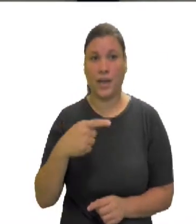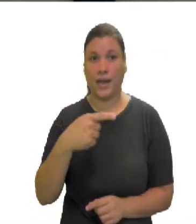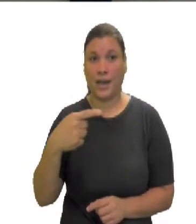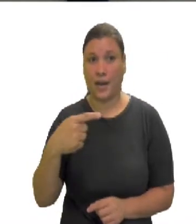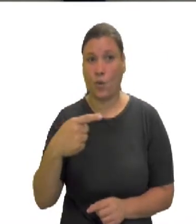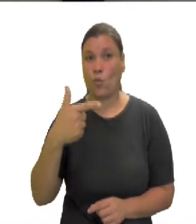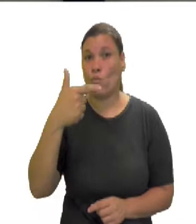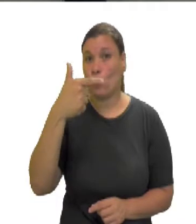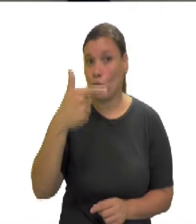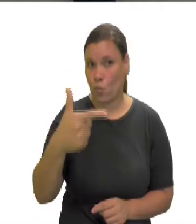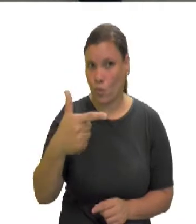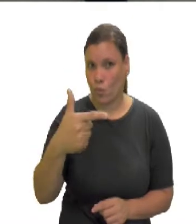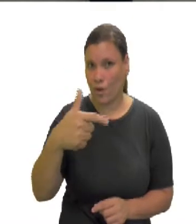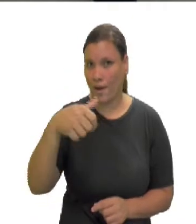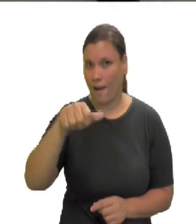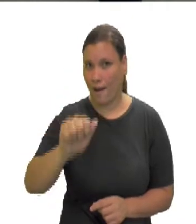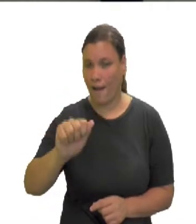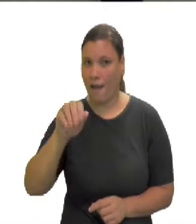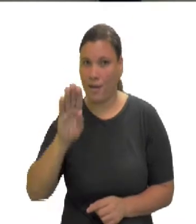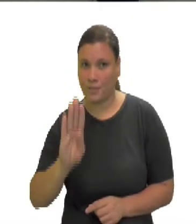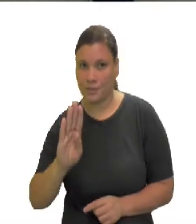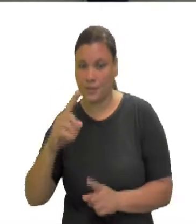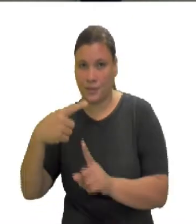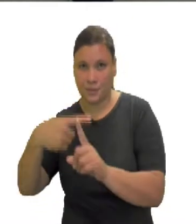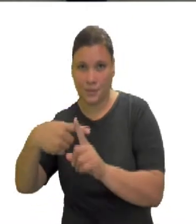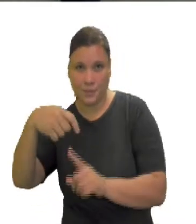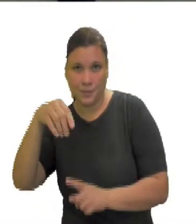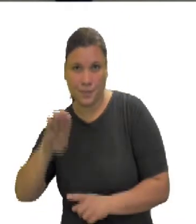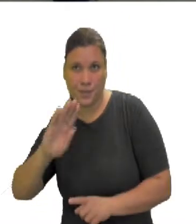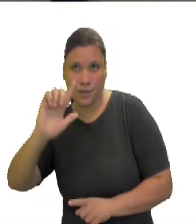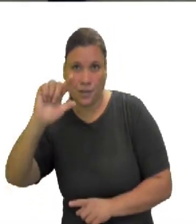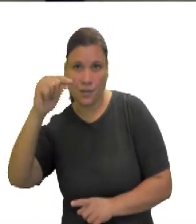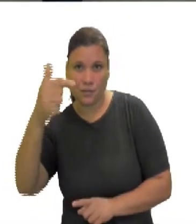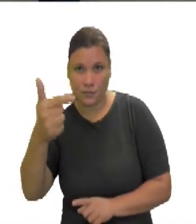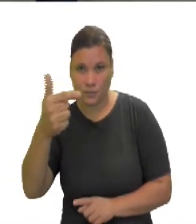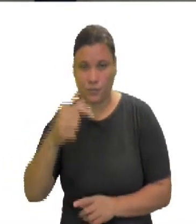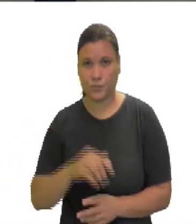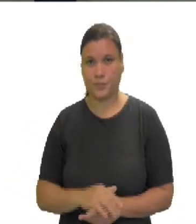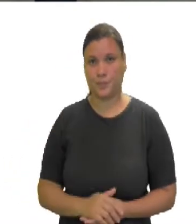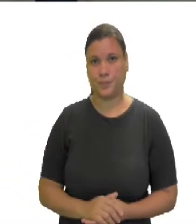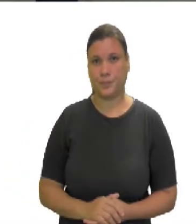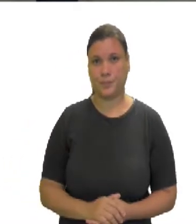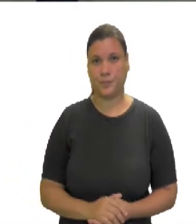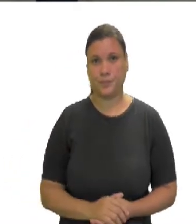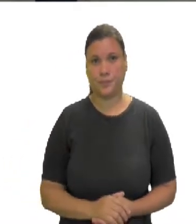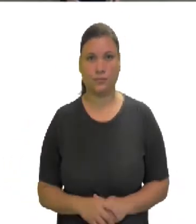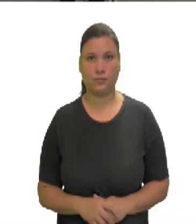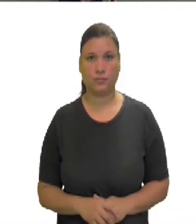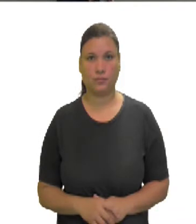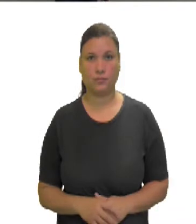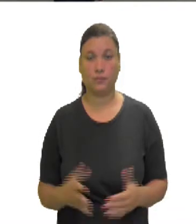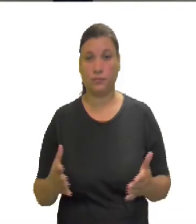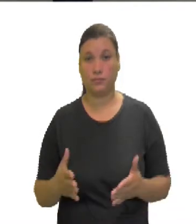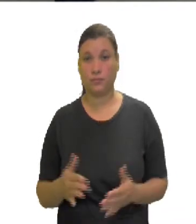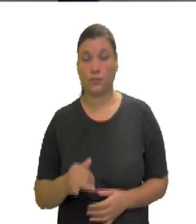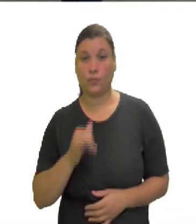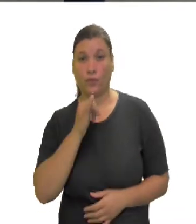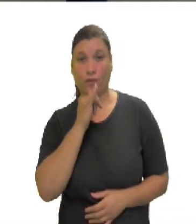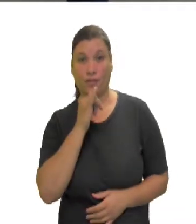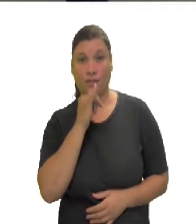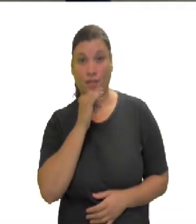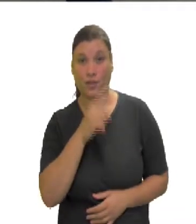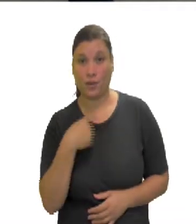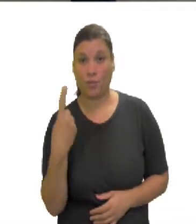termo pelo segundo, mais o quadrado do segundo termo. Vamos resolver estes